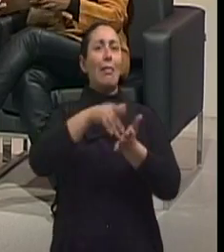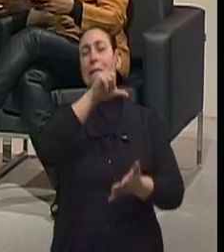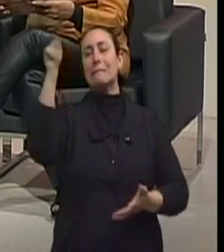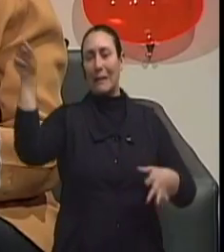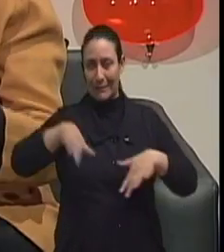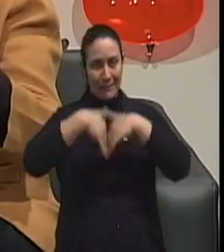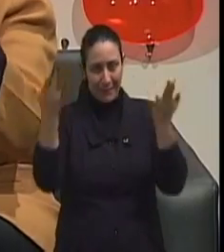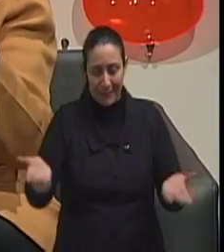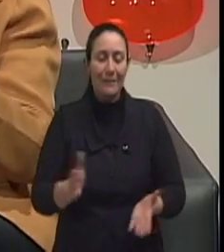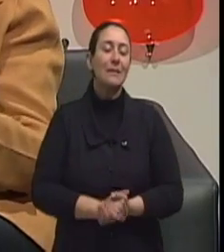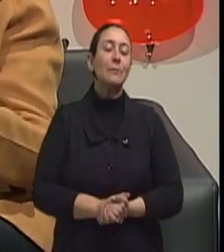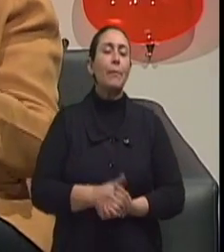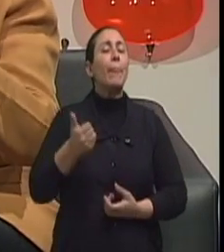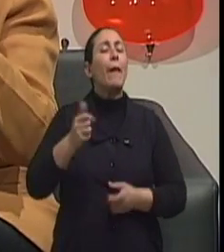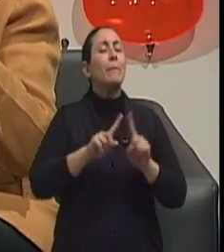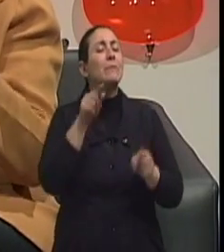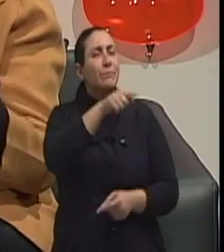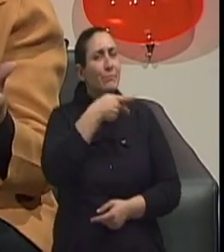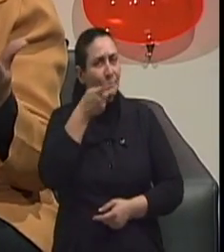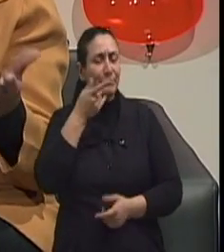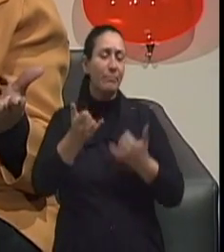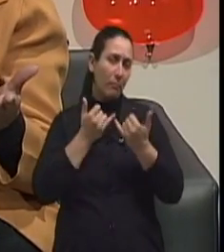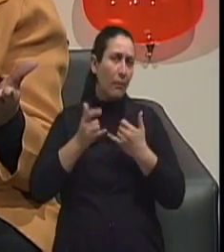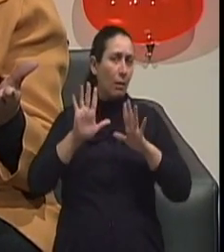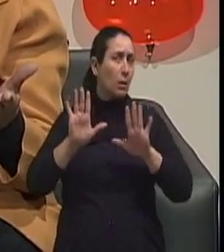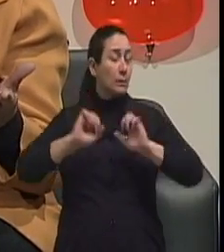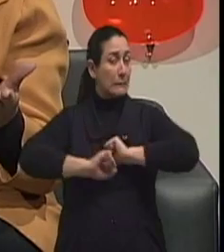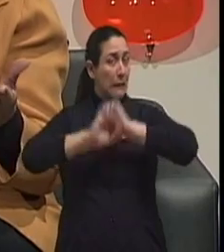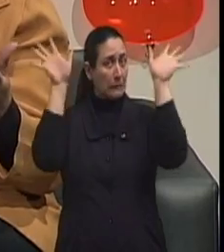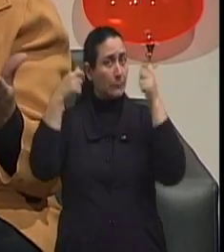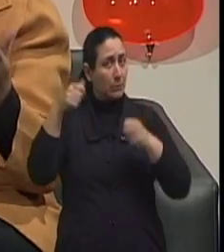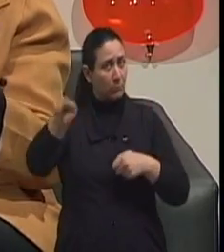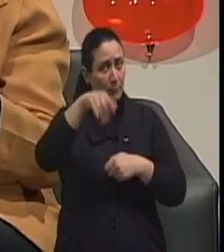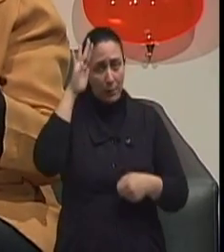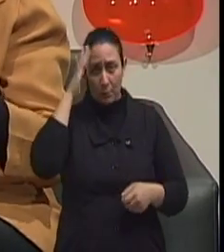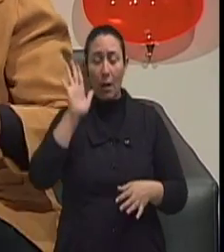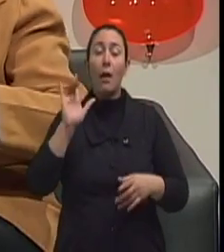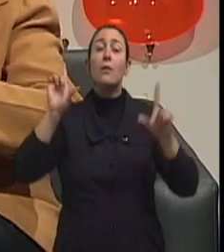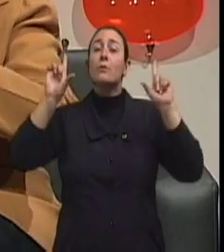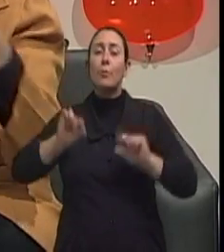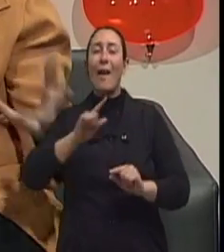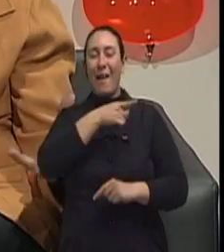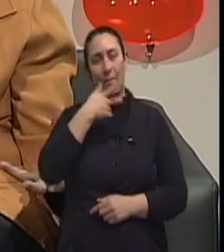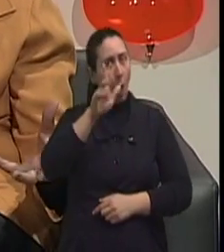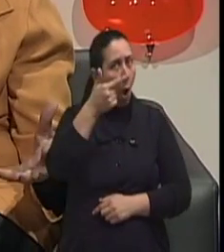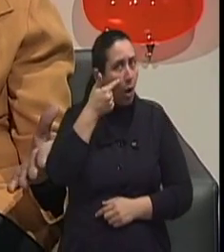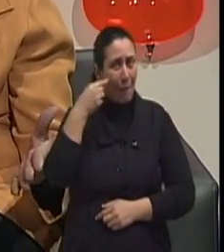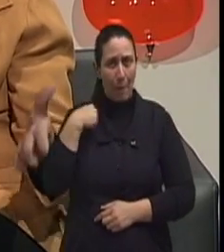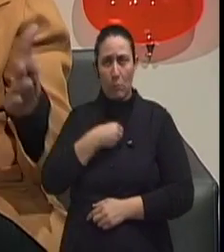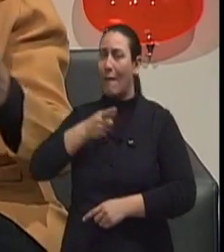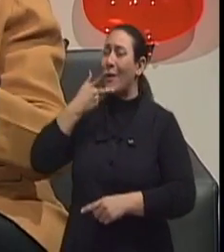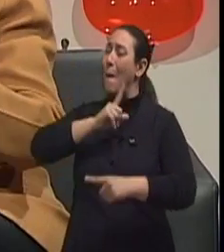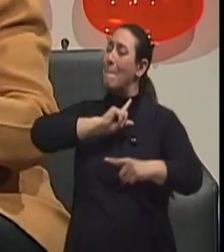Quando o senhor diz assim, diminuir, vamos esclarecer aqui vocês, não é que o doutor esteja dizendo que é proibido comer,